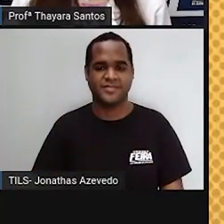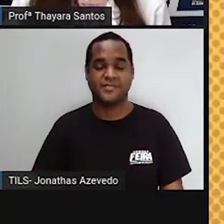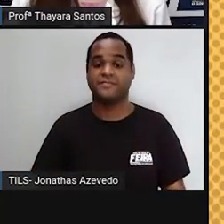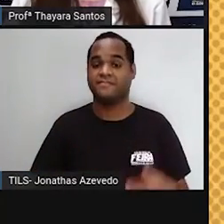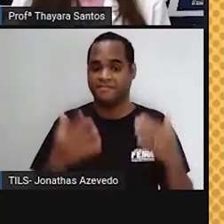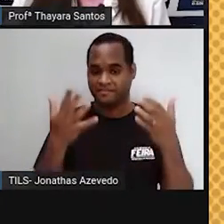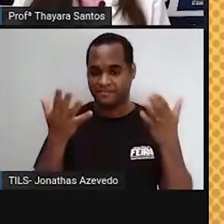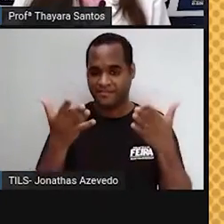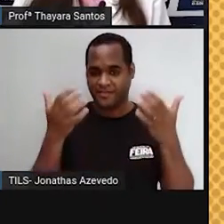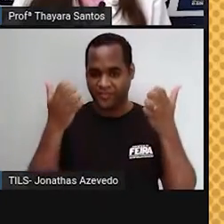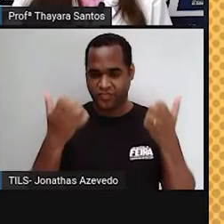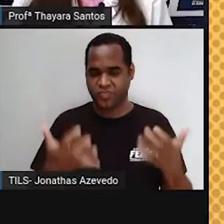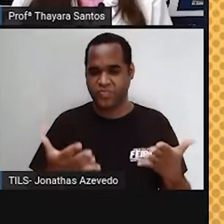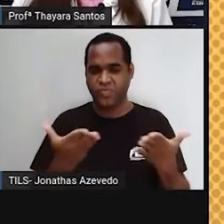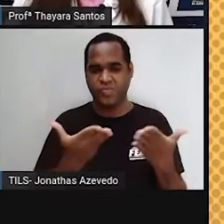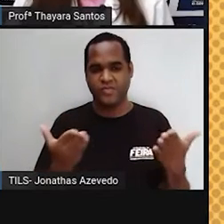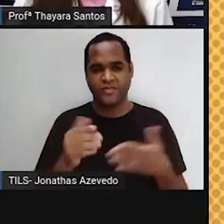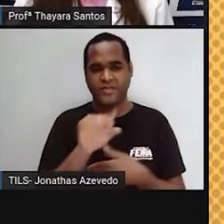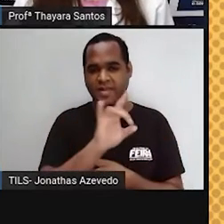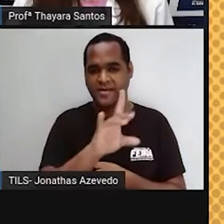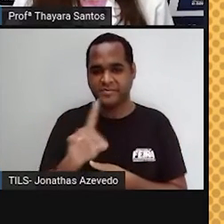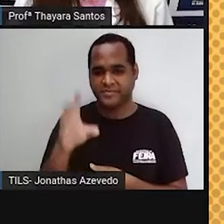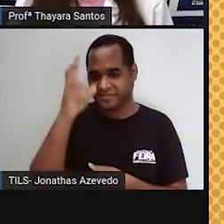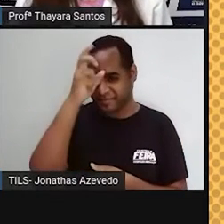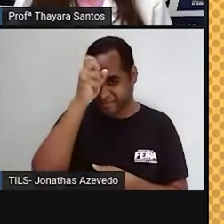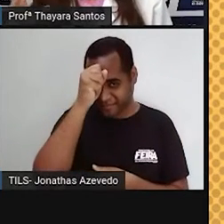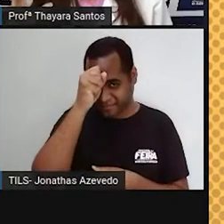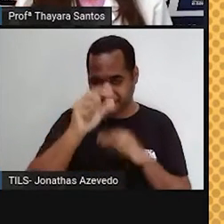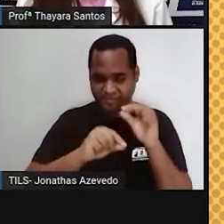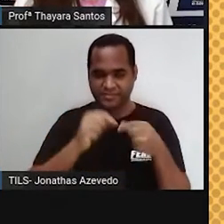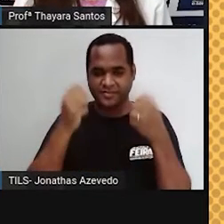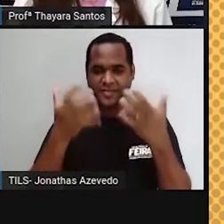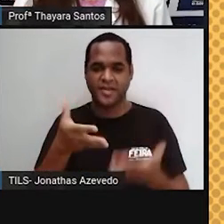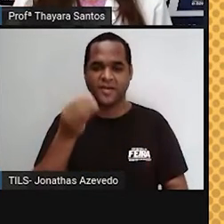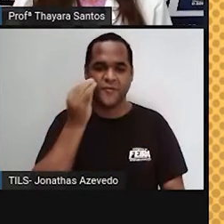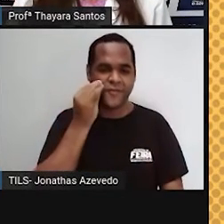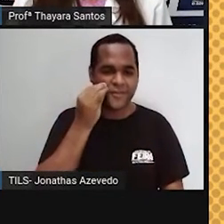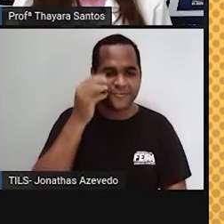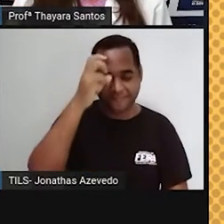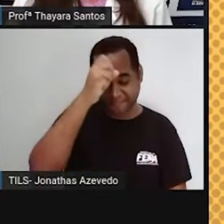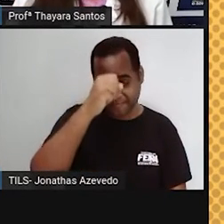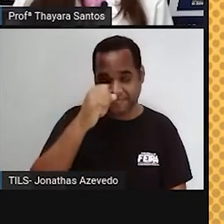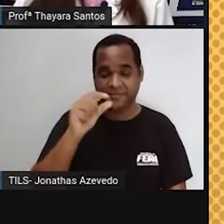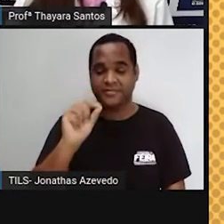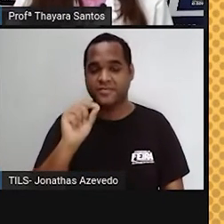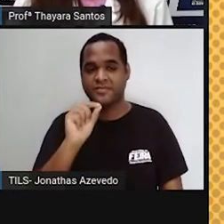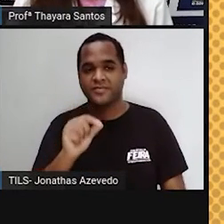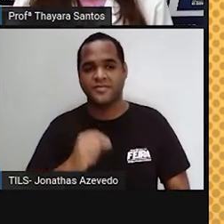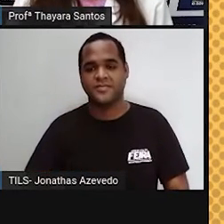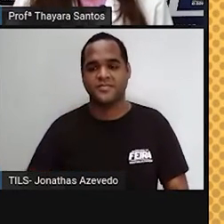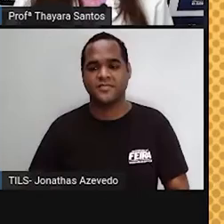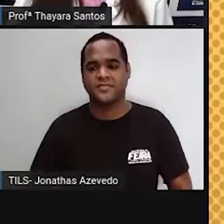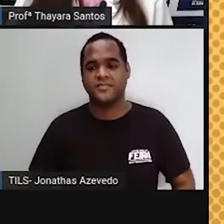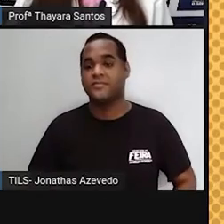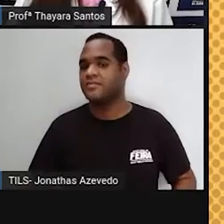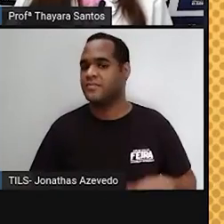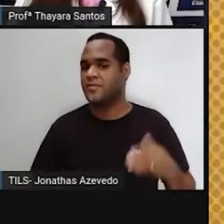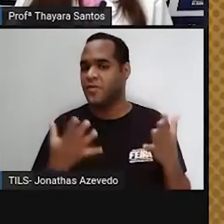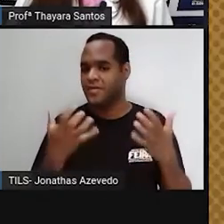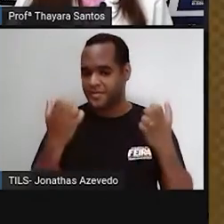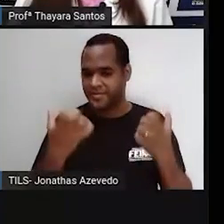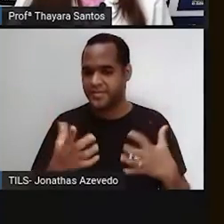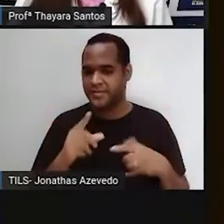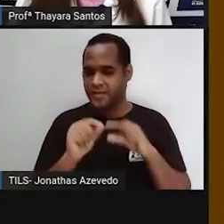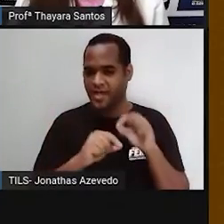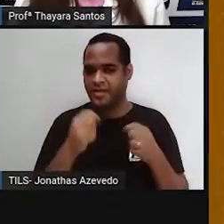Agora, chegou uma hora que eu sei que vocês aí do outro lado gostam muito, que é a hora da gente testar o que aprendemos até aqui. E, para isso, hoje eu vou